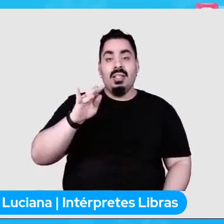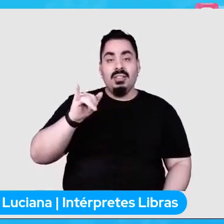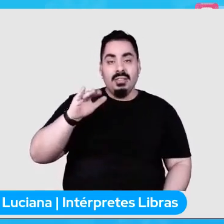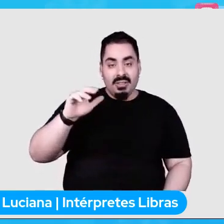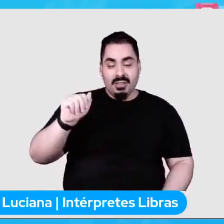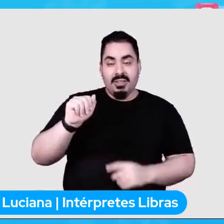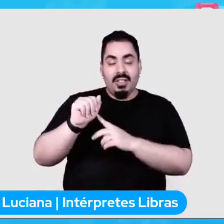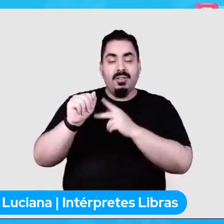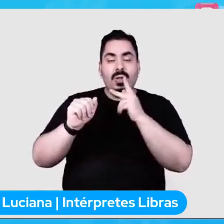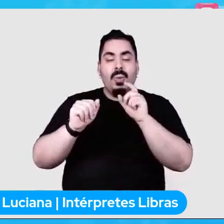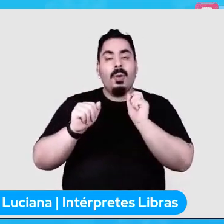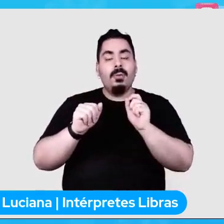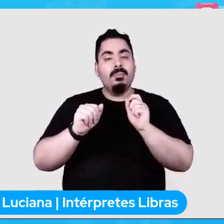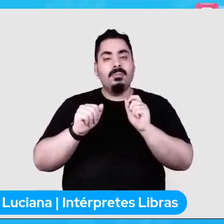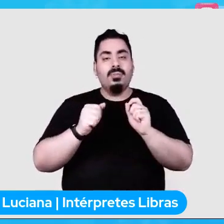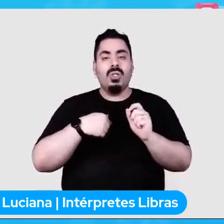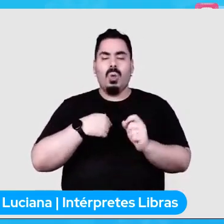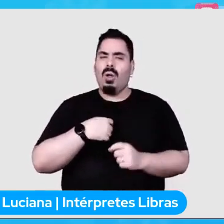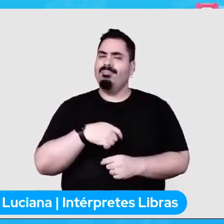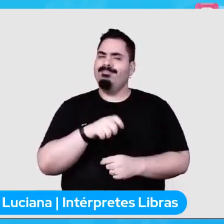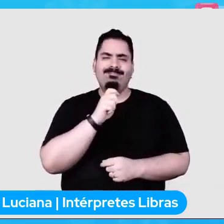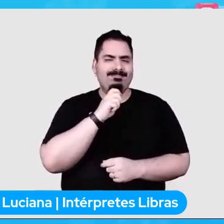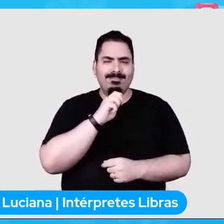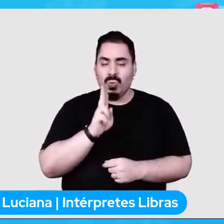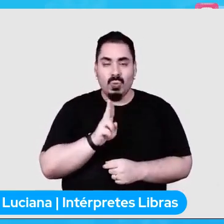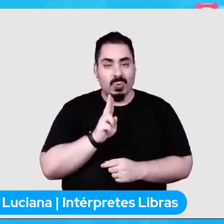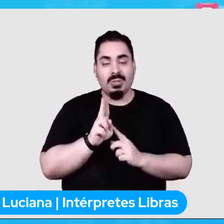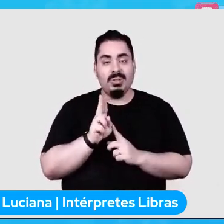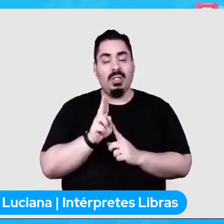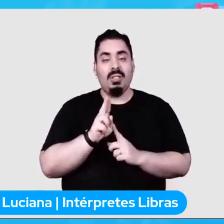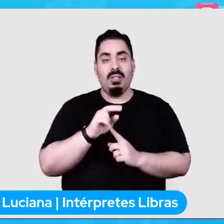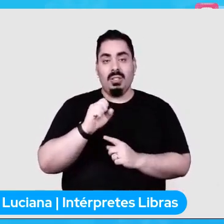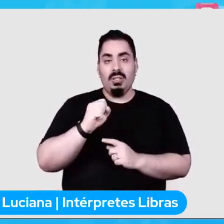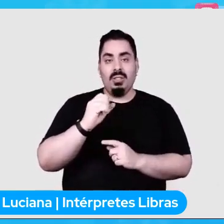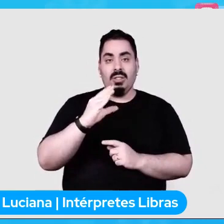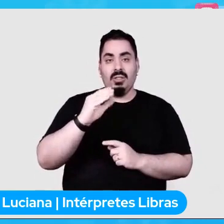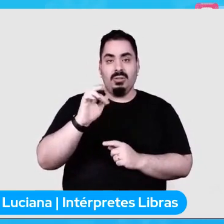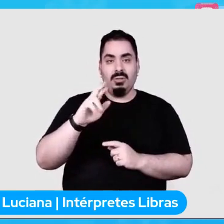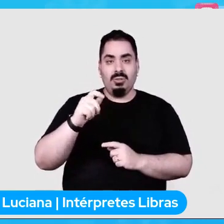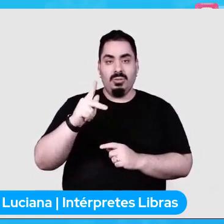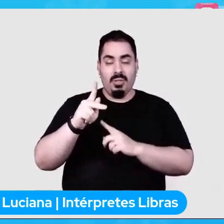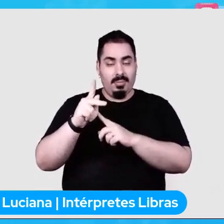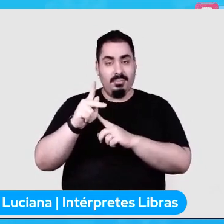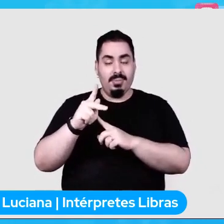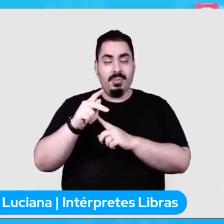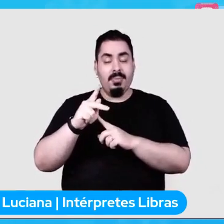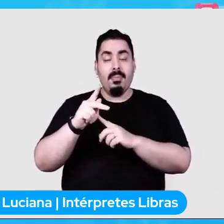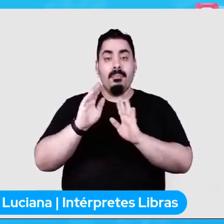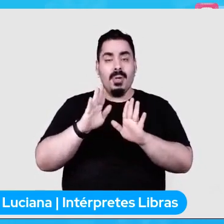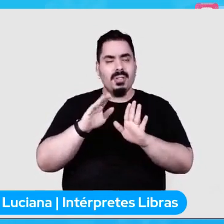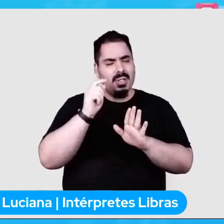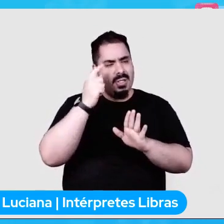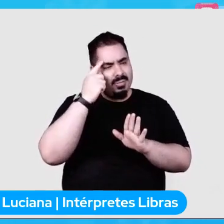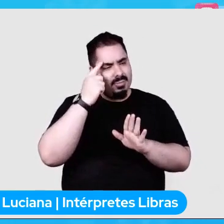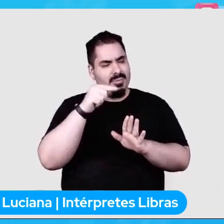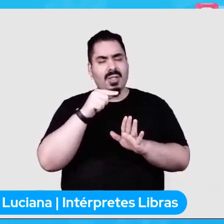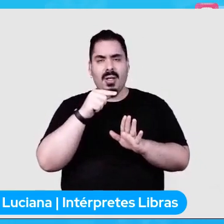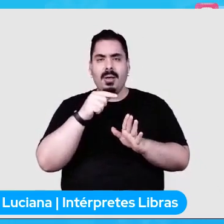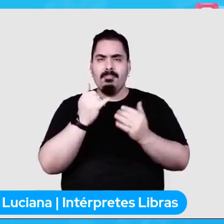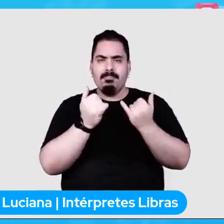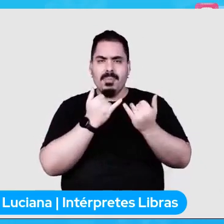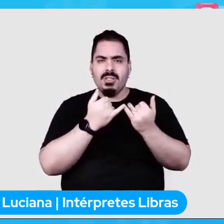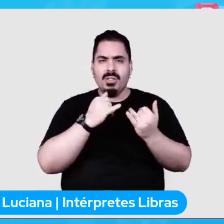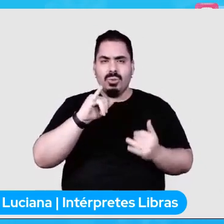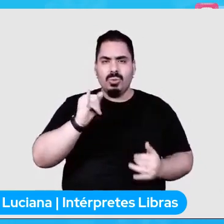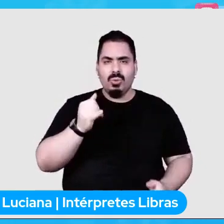ainda não utilizei o Sprite Pie mas achei a lógica bem parecida com o Django eu vi que você falou do Django né então achou